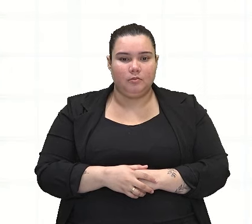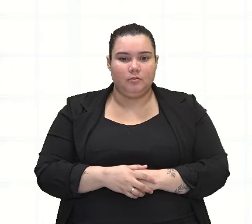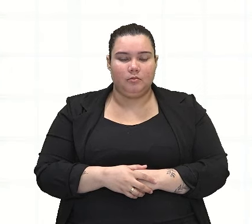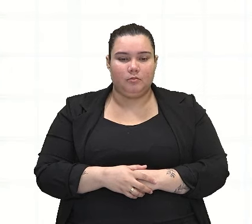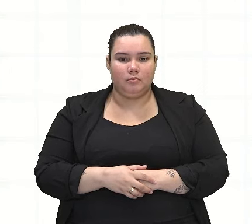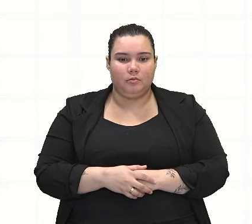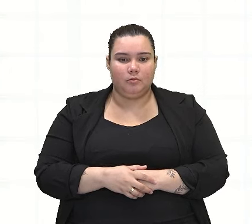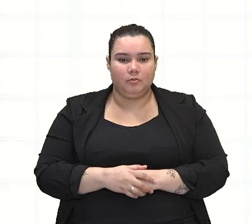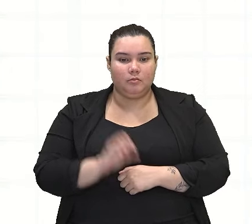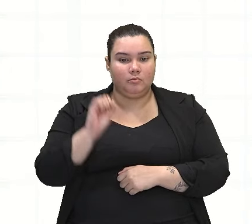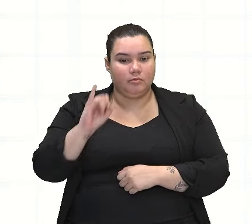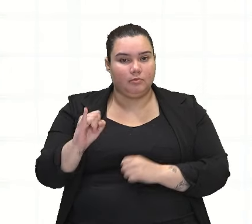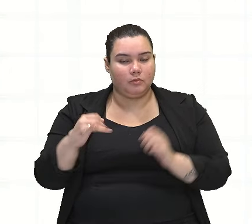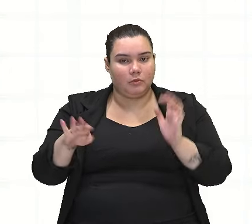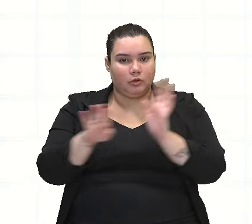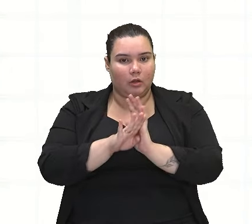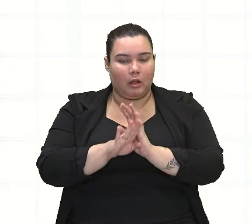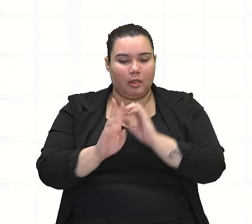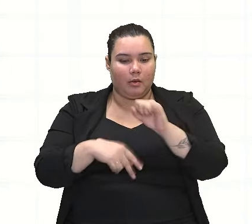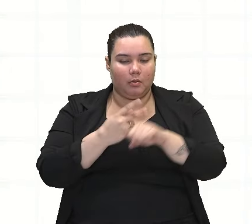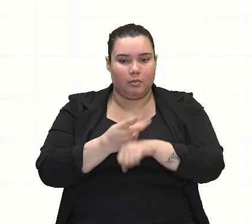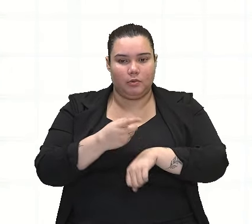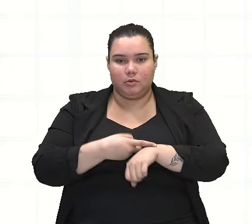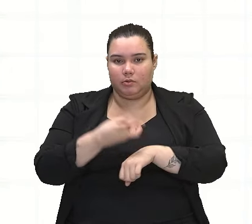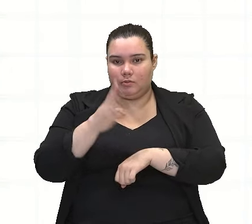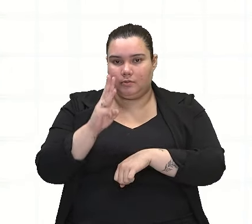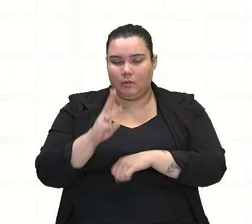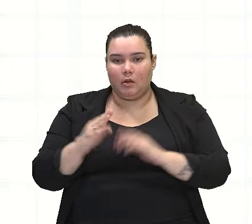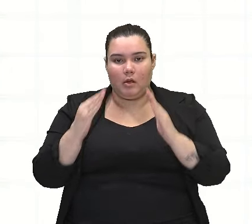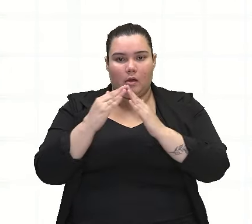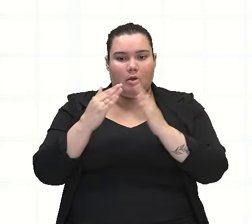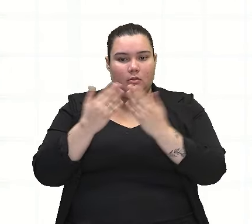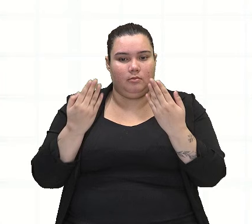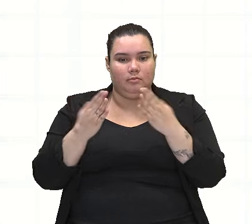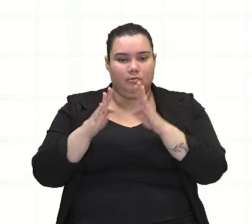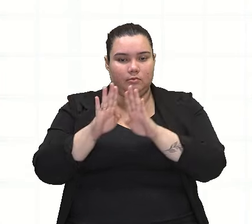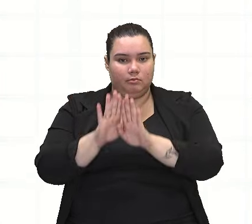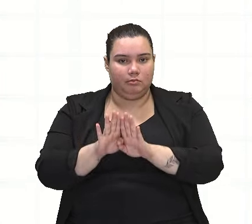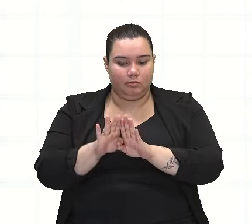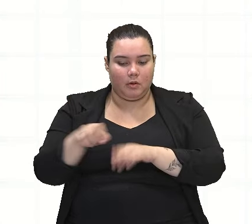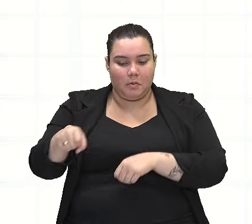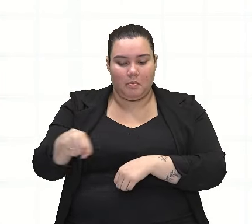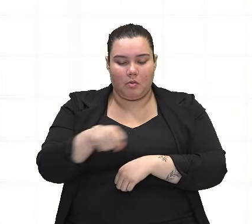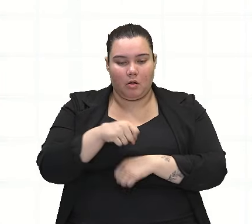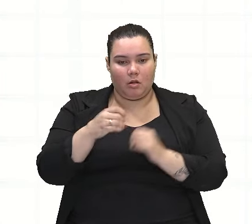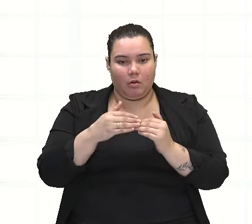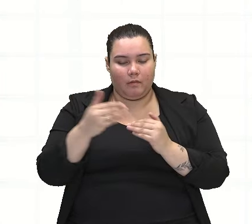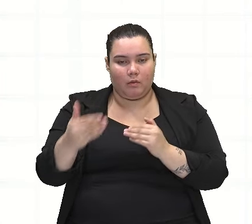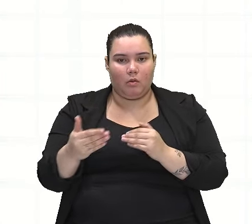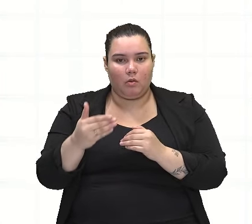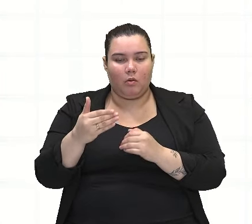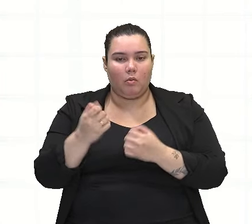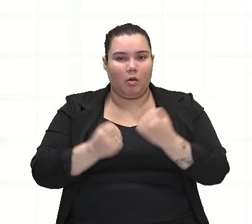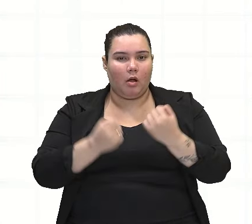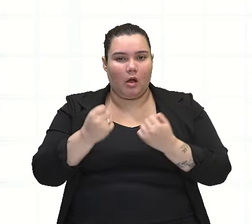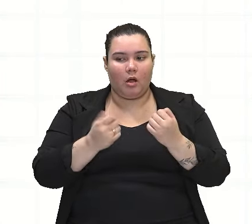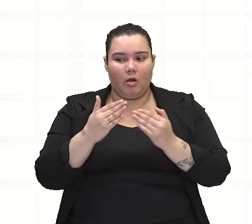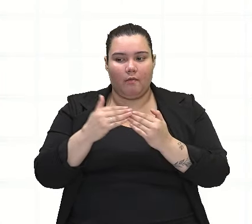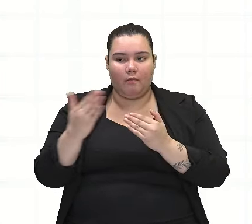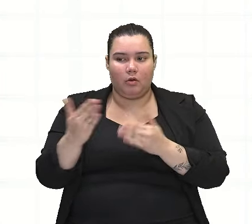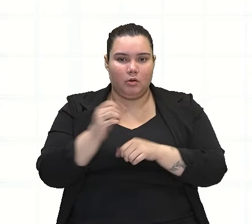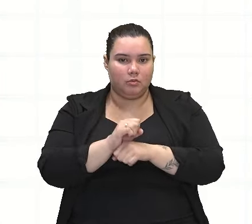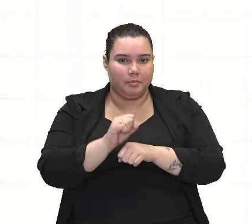Se chegar depois das três, a casa fechada, a mala na varanda e o táxi na porta.